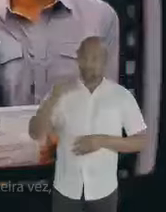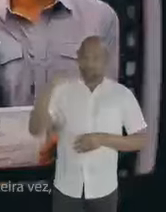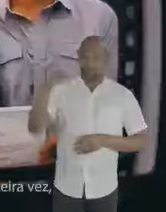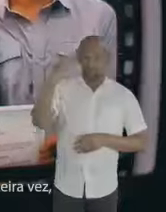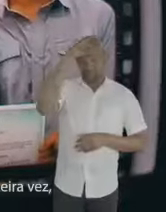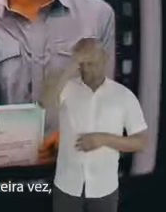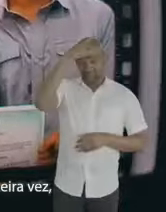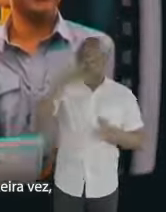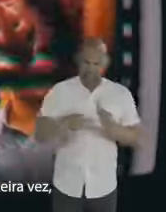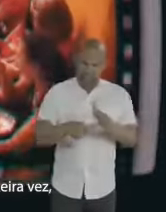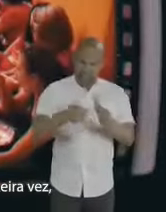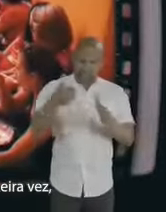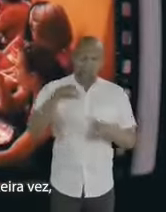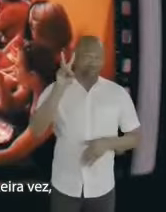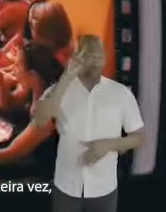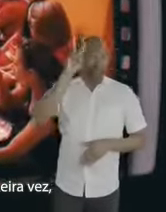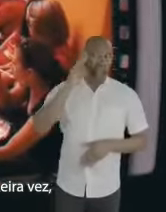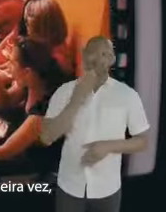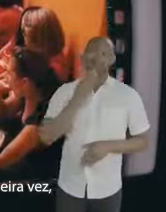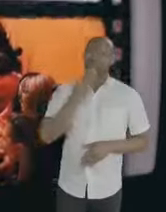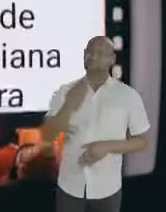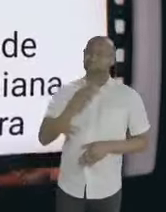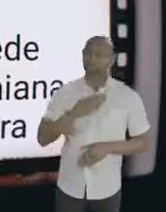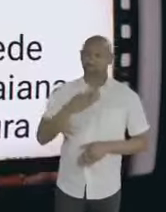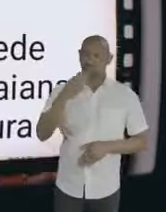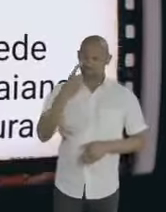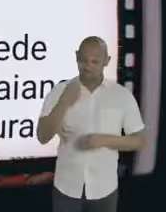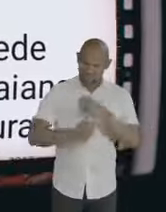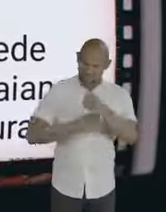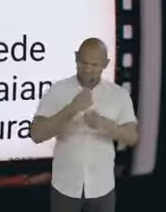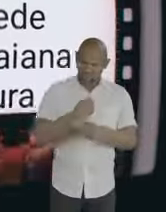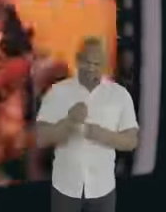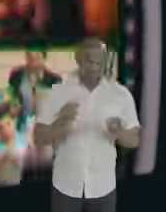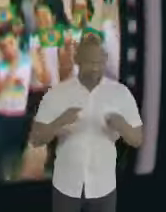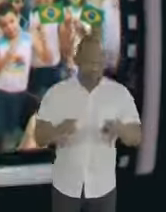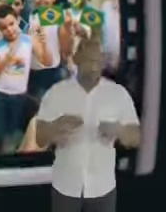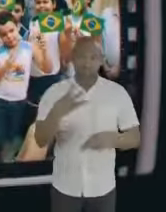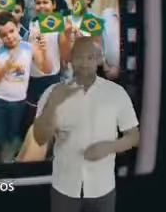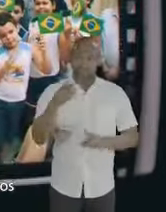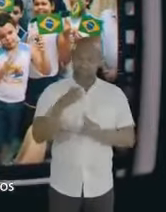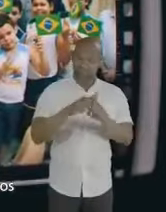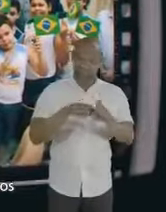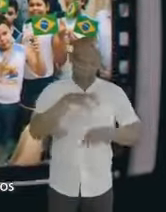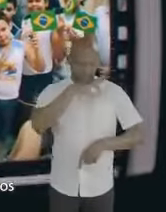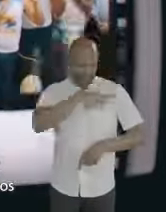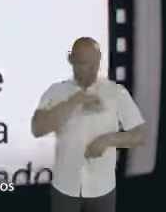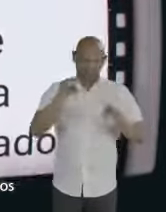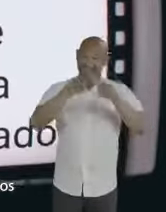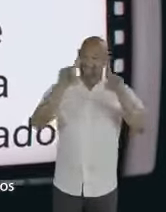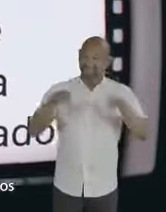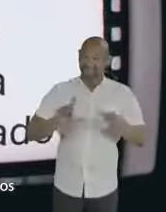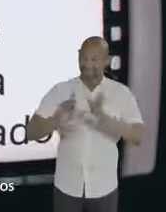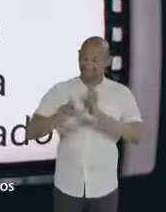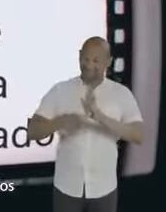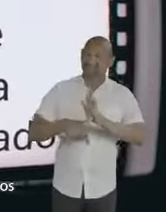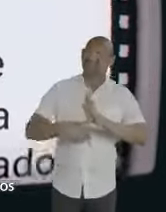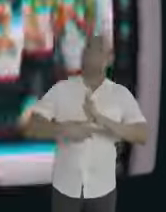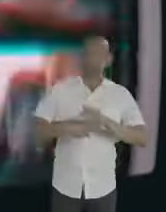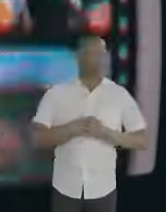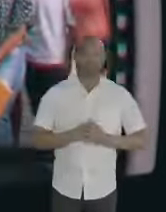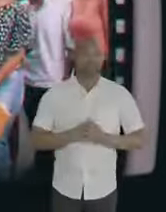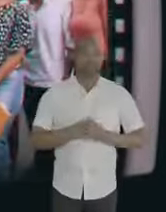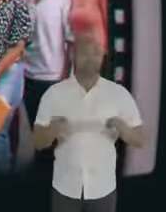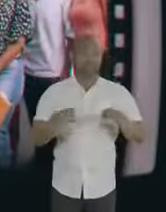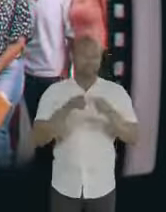Quando foi eleito prefeito a primeira vez, Valmir pediu a Itabaiana um ano para resolver diversos meses de